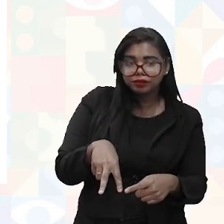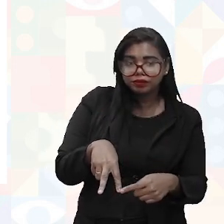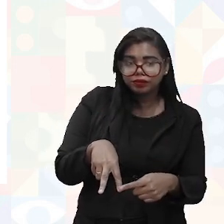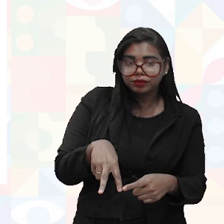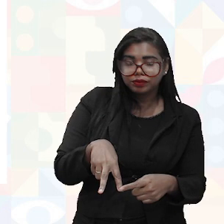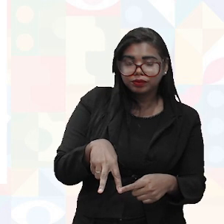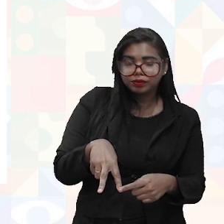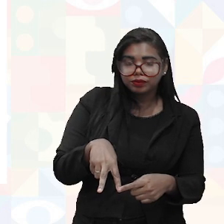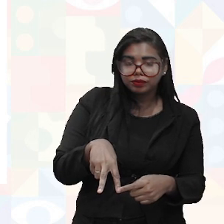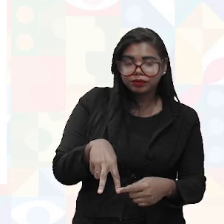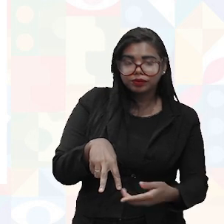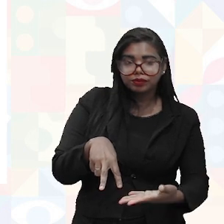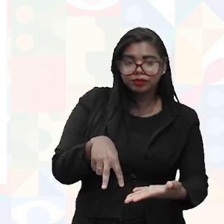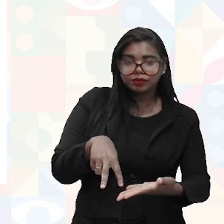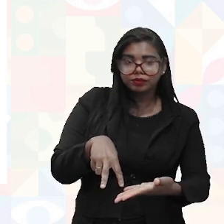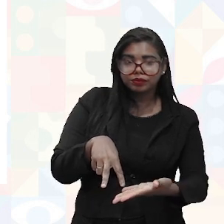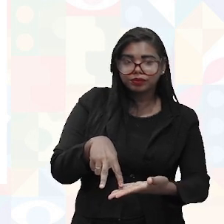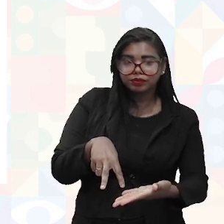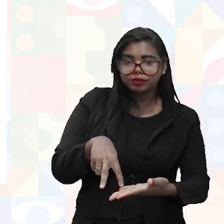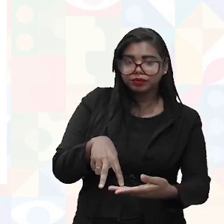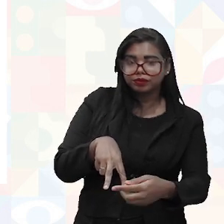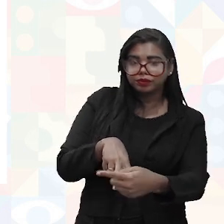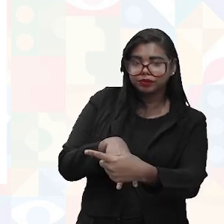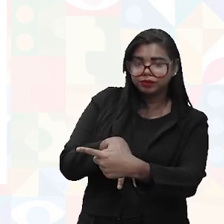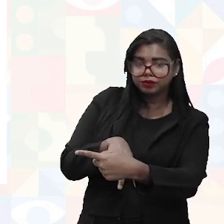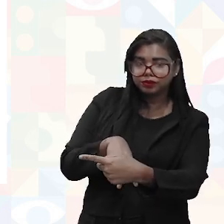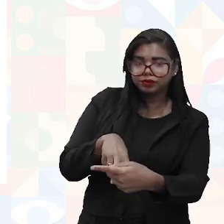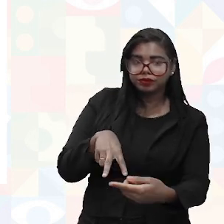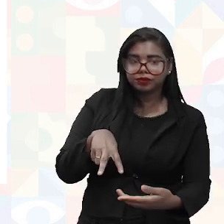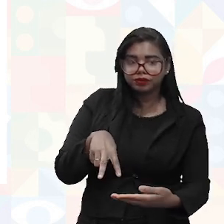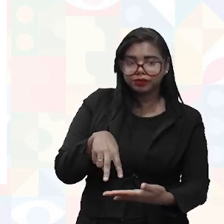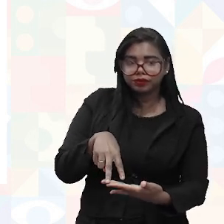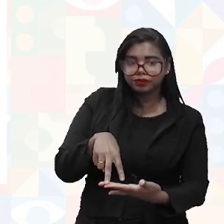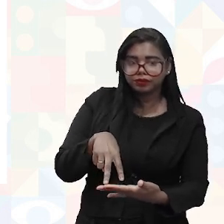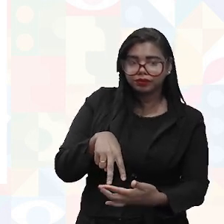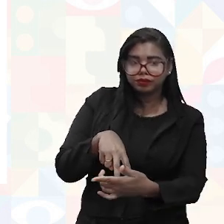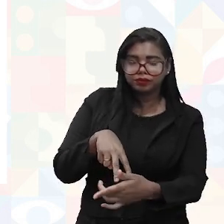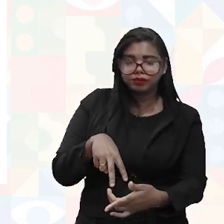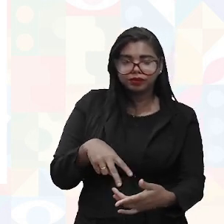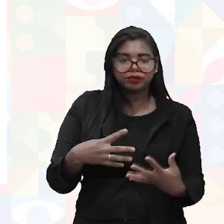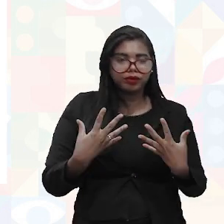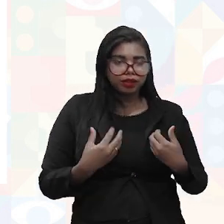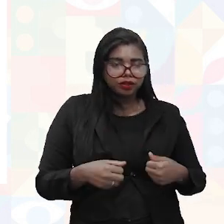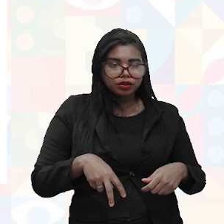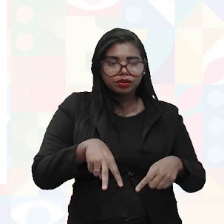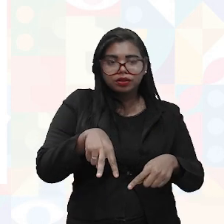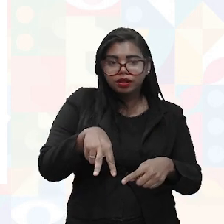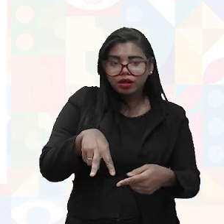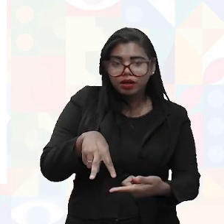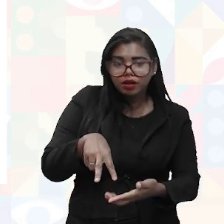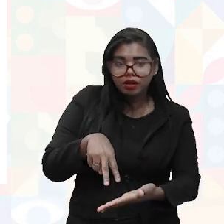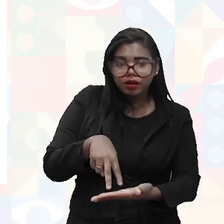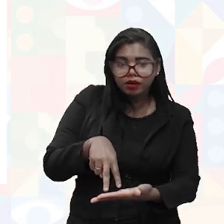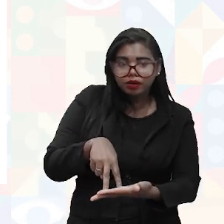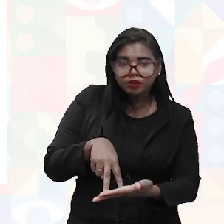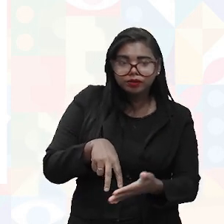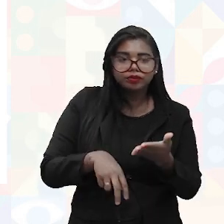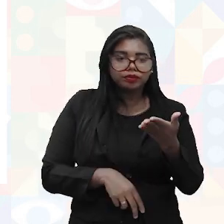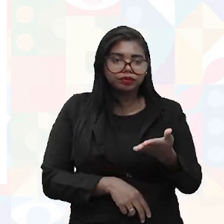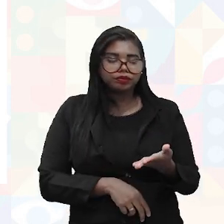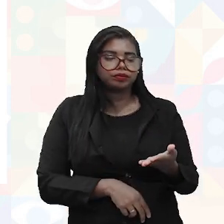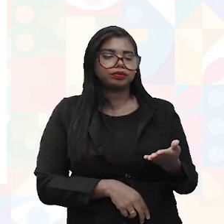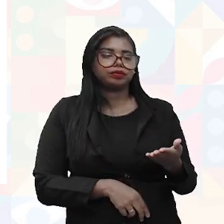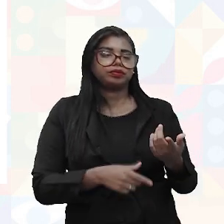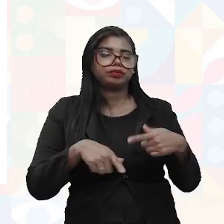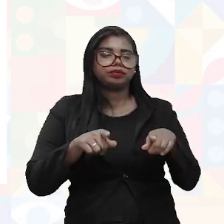alcançar, dependendo da sua altura. E o descanso para os pés, caso você não consiga. E a altura do